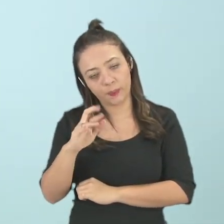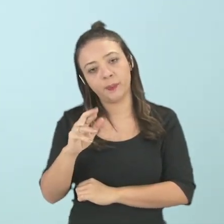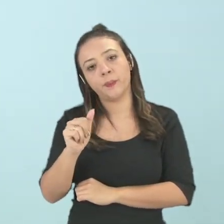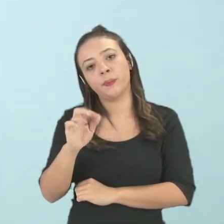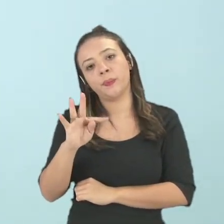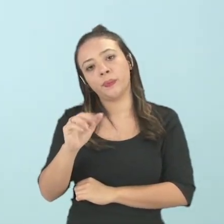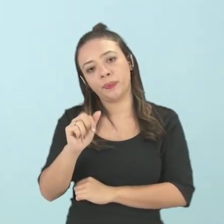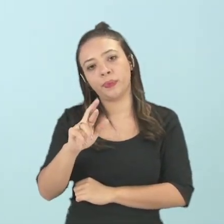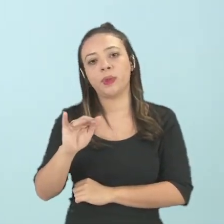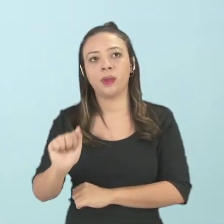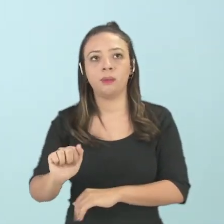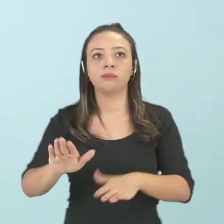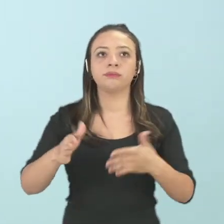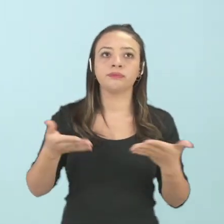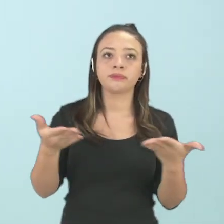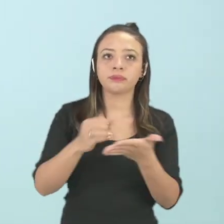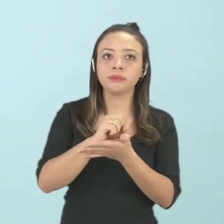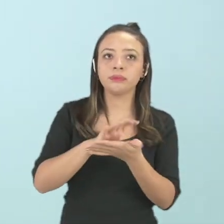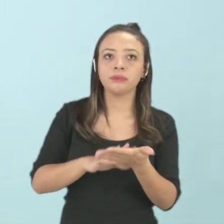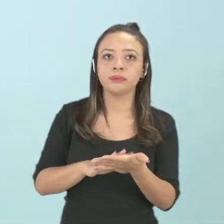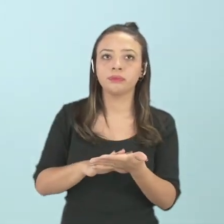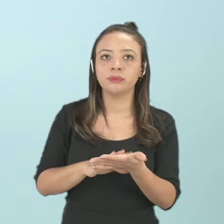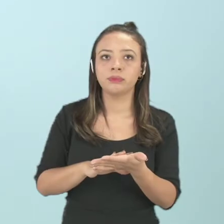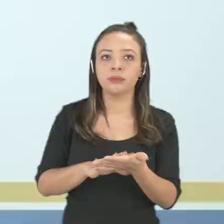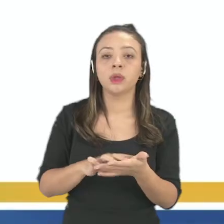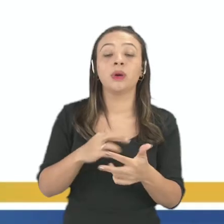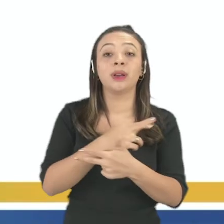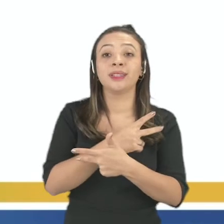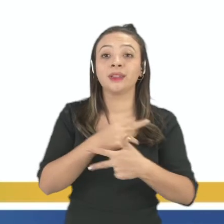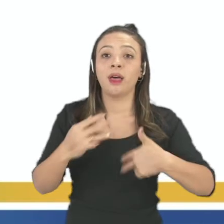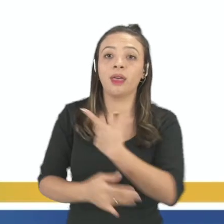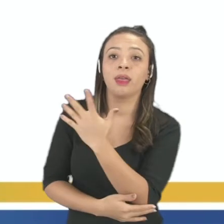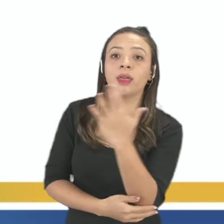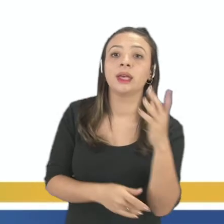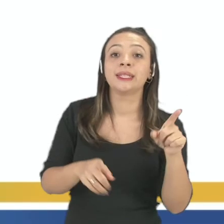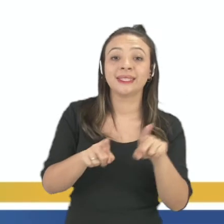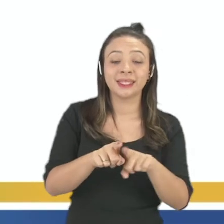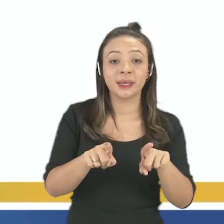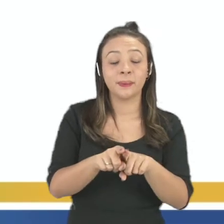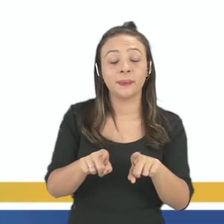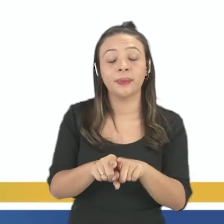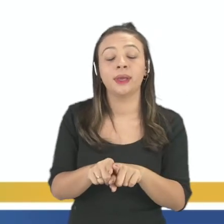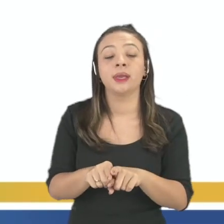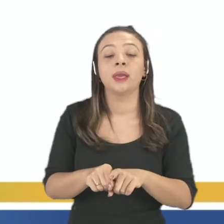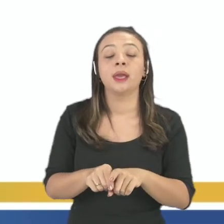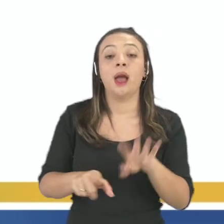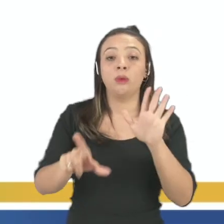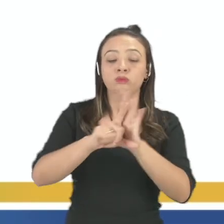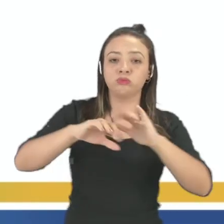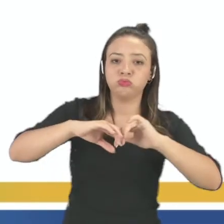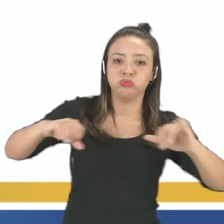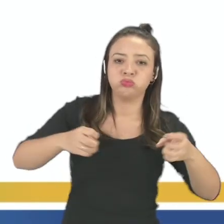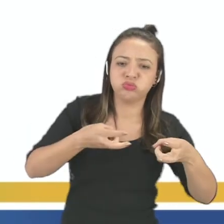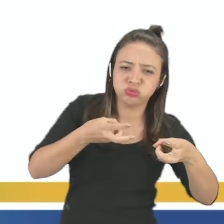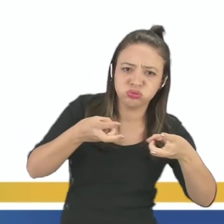pouquinho. Com relação à biodiversidade e à biopirataria, assinale a alternativa correta. Vamos lá.